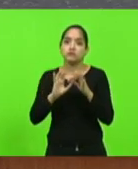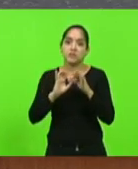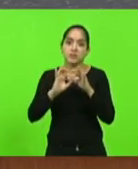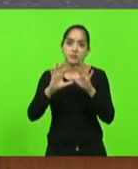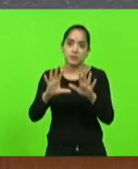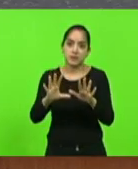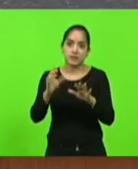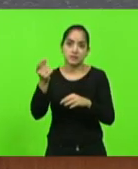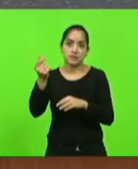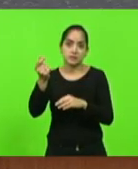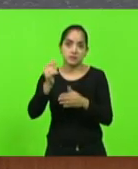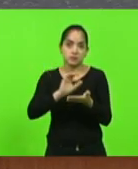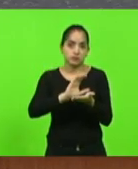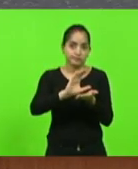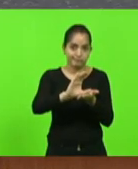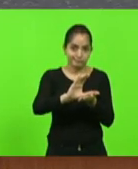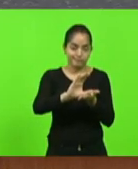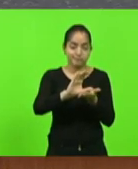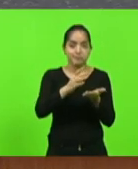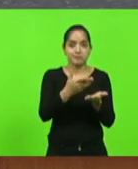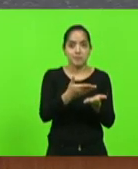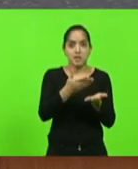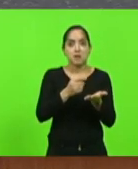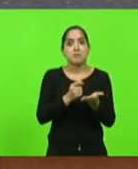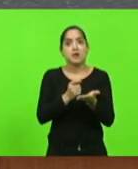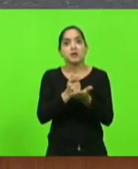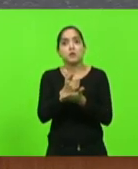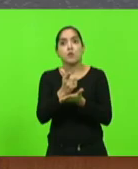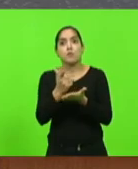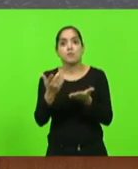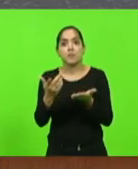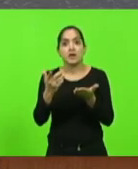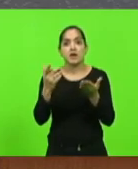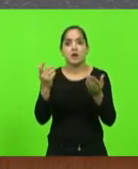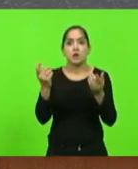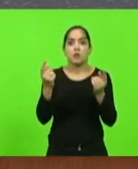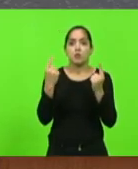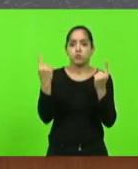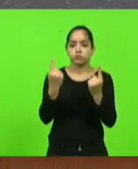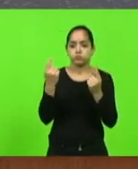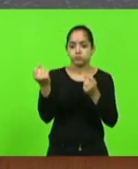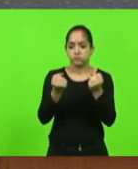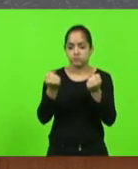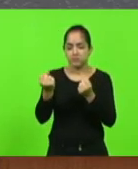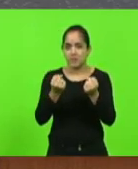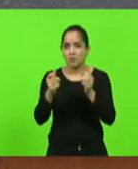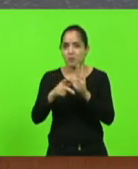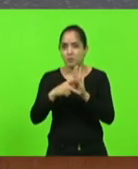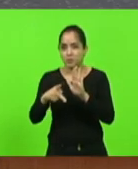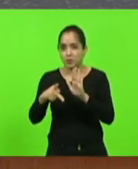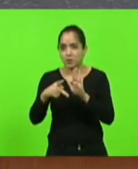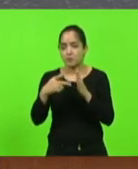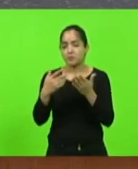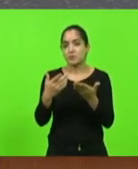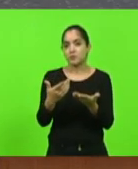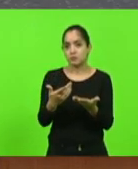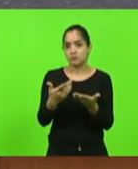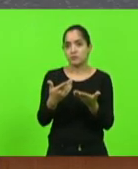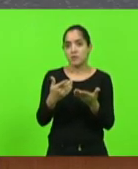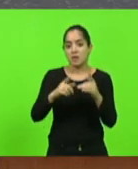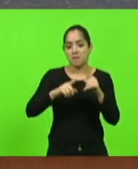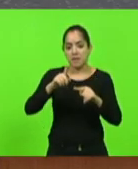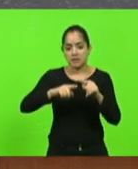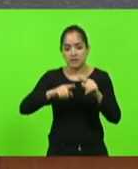de recursos para a compra de uma ambulância ou de um equipamento para o hospital é